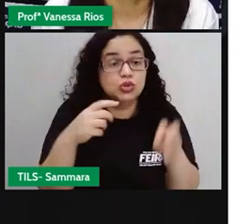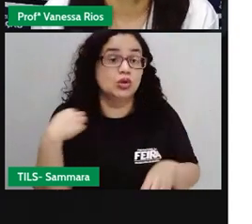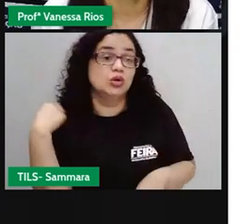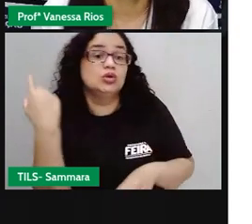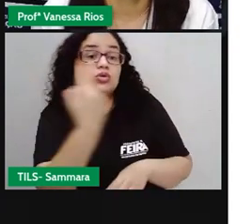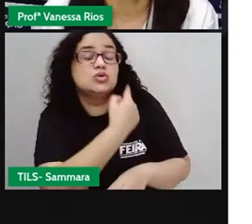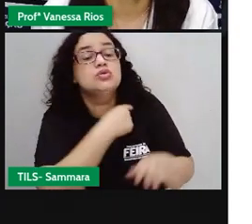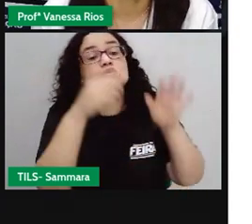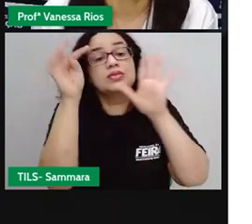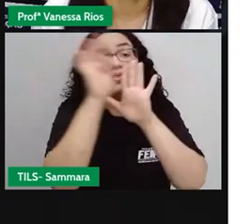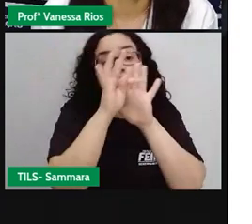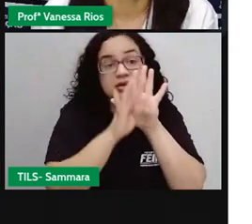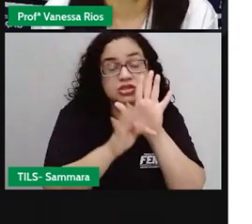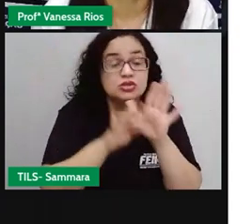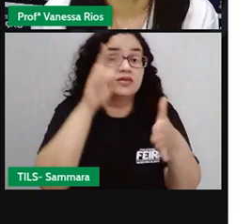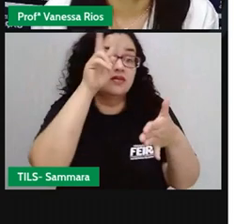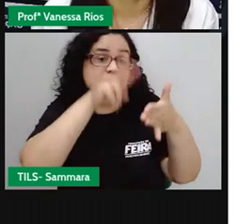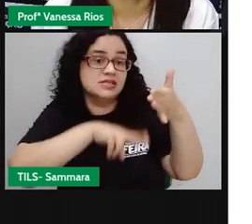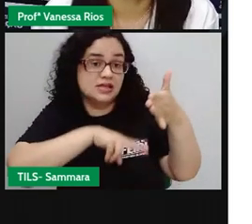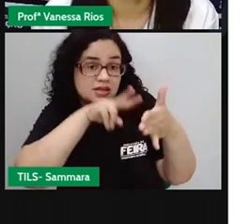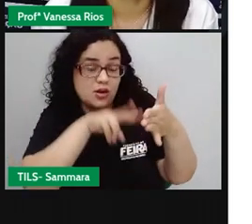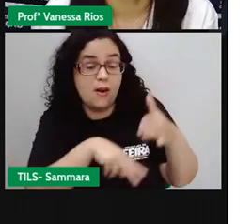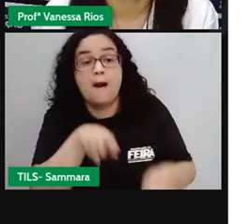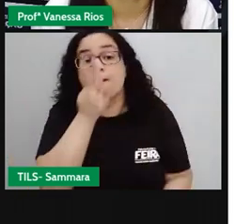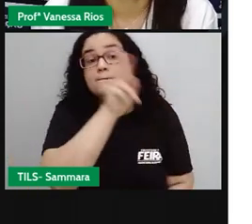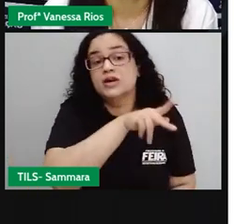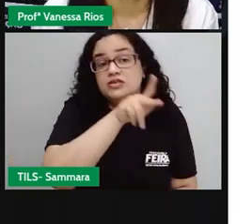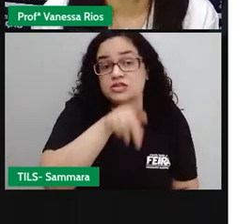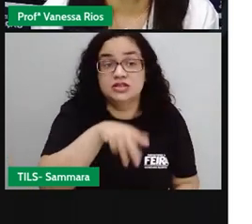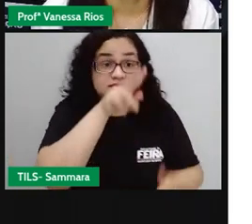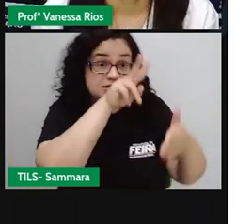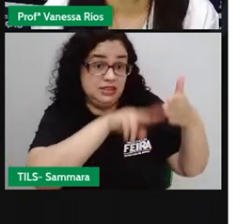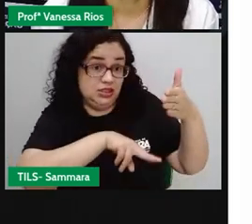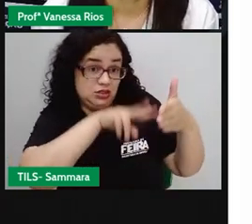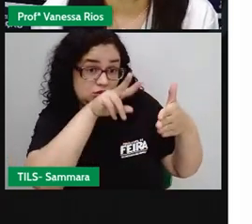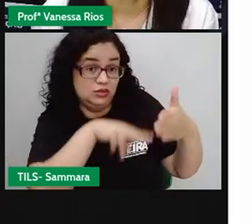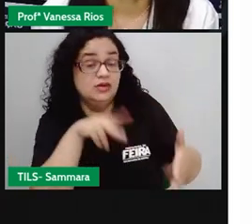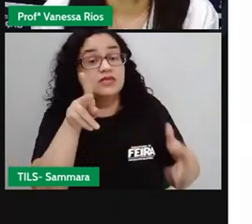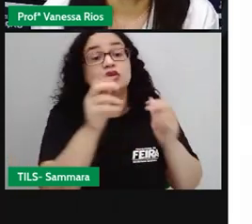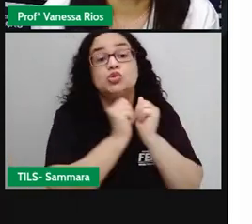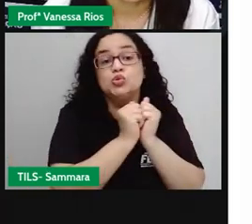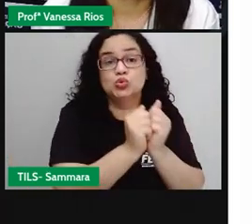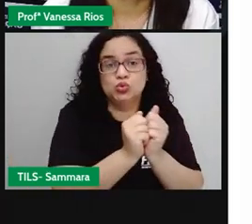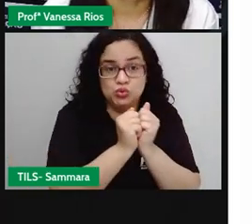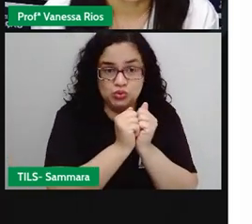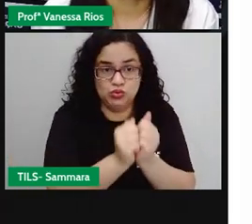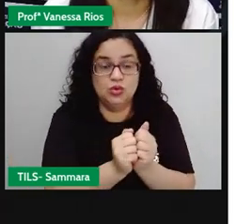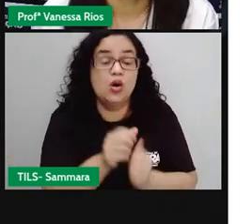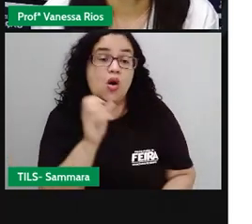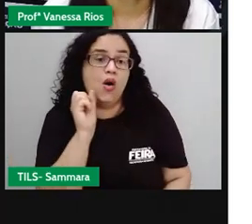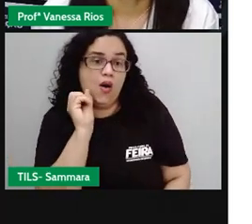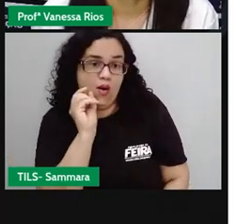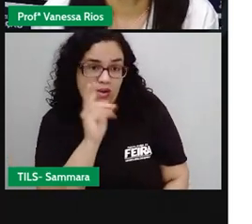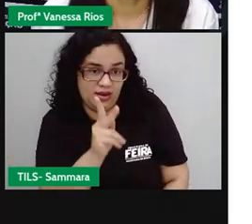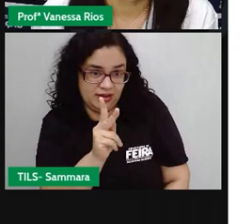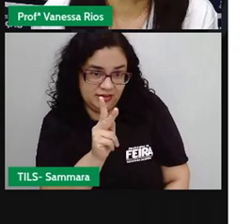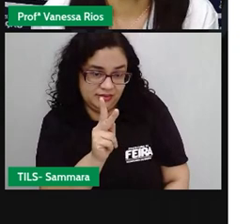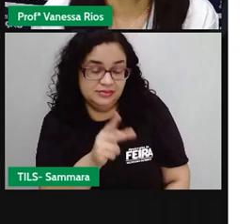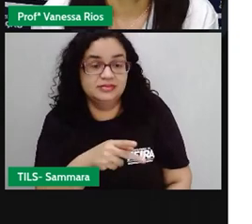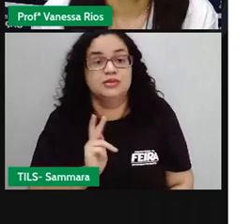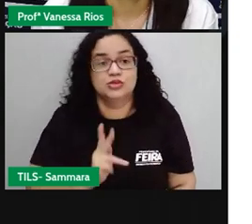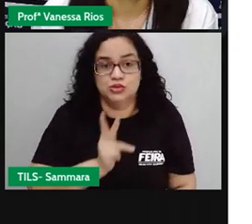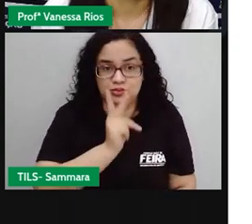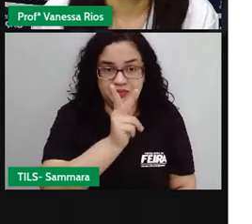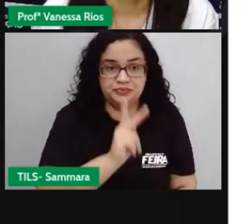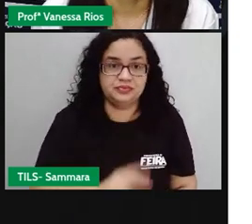nosso texto. E a gente vai fazer a leitura. A Pró vai fazer a leitura aqui. E vocês vão acompanhar, tá certo? Então, vamos